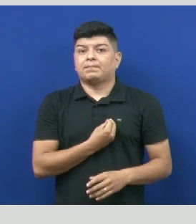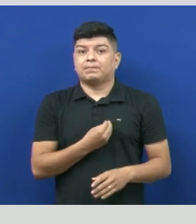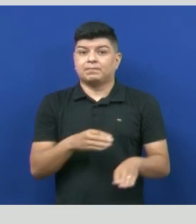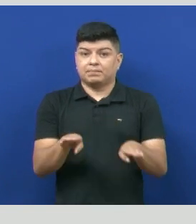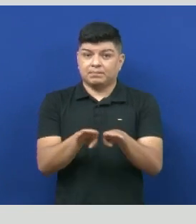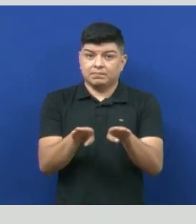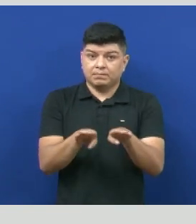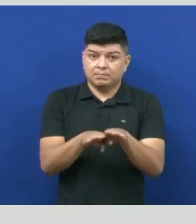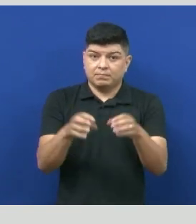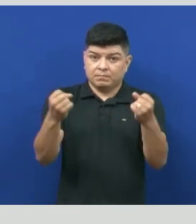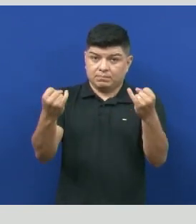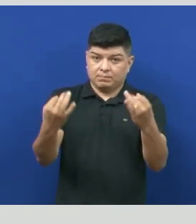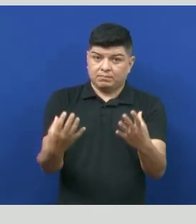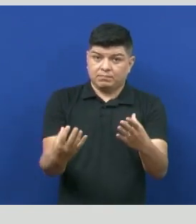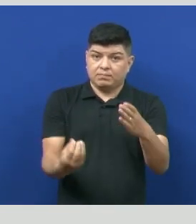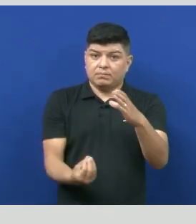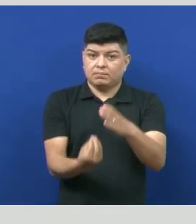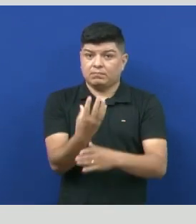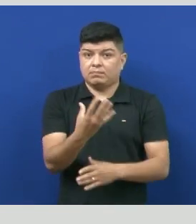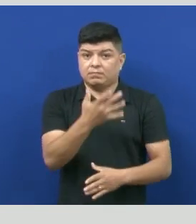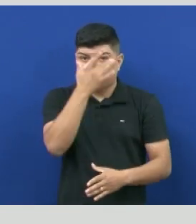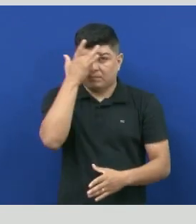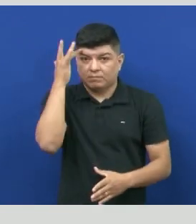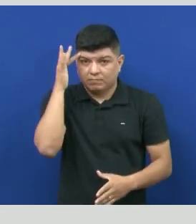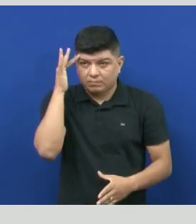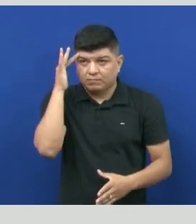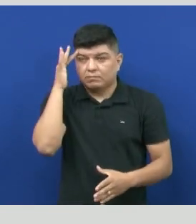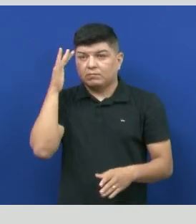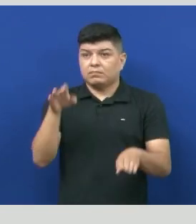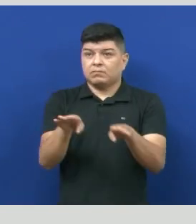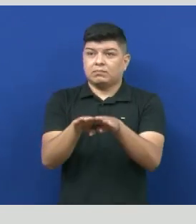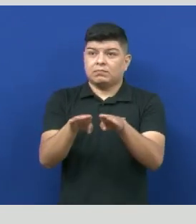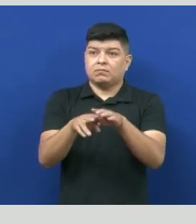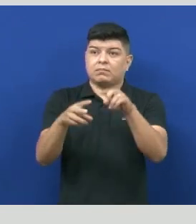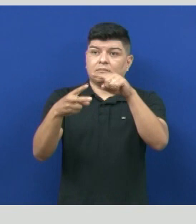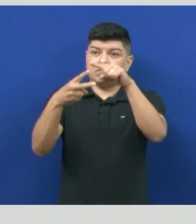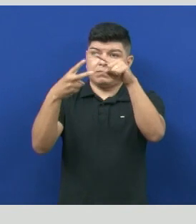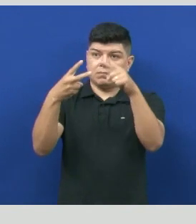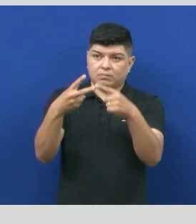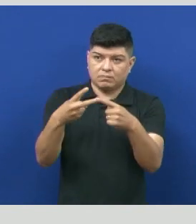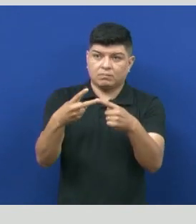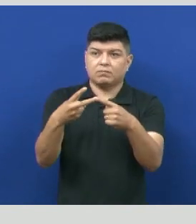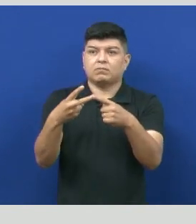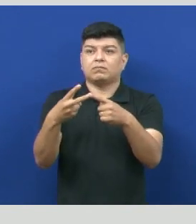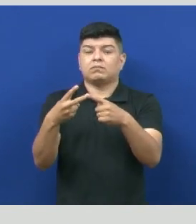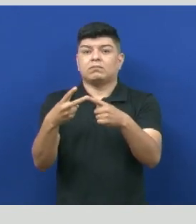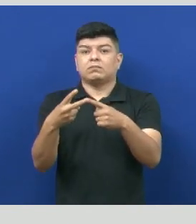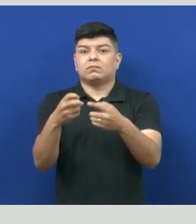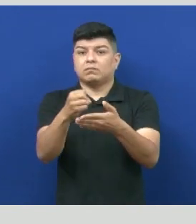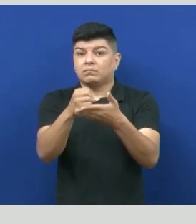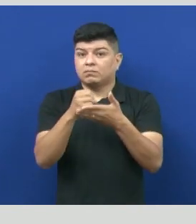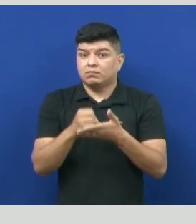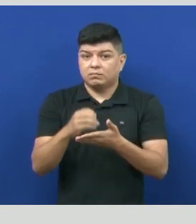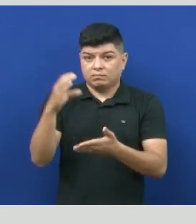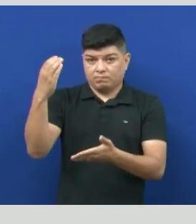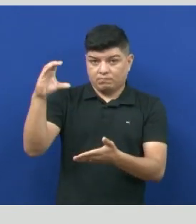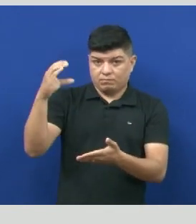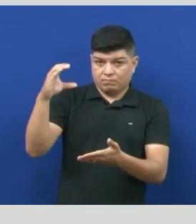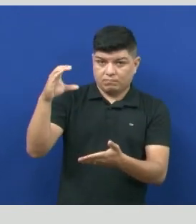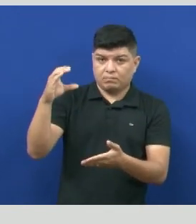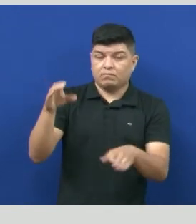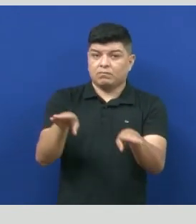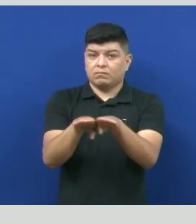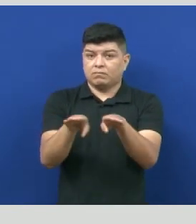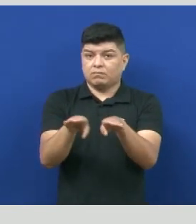sobre as teorias para explicar a origem dos seres vivos, que a primeira teoria é a biogênese e a teoria que a gente apoia, no caso aí a ciência é a teoria da